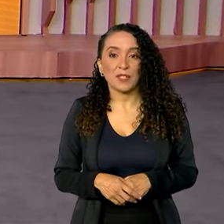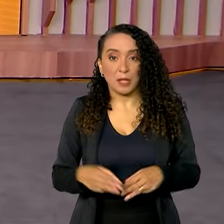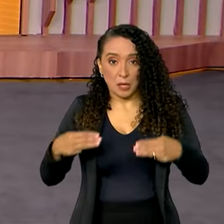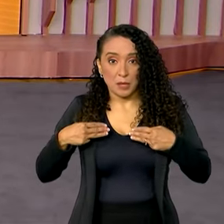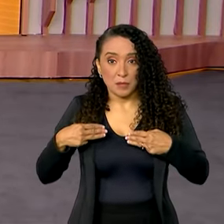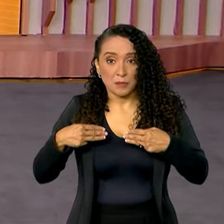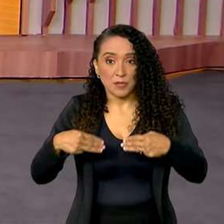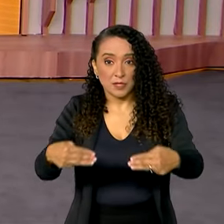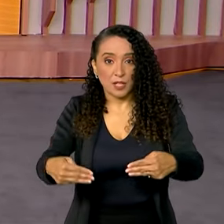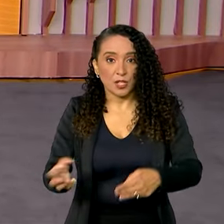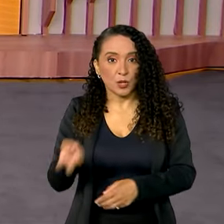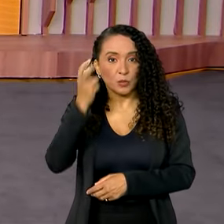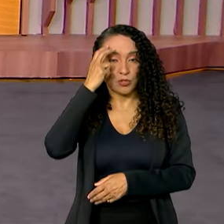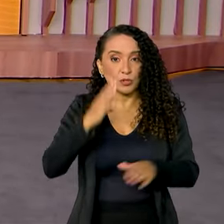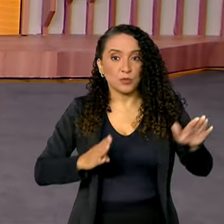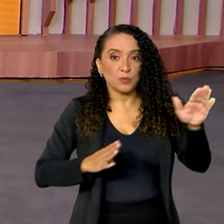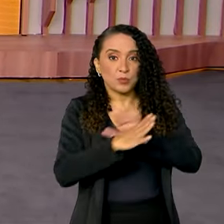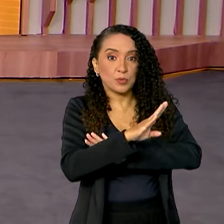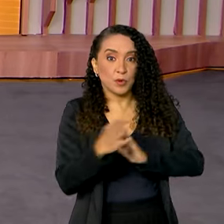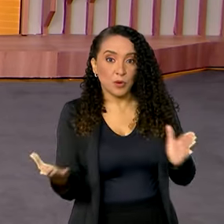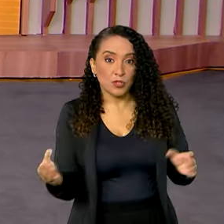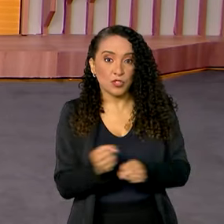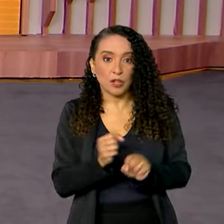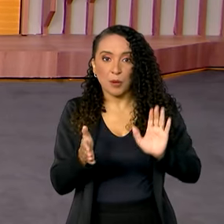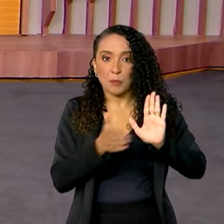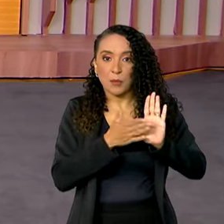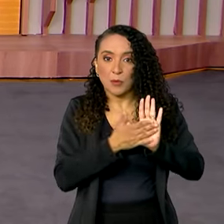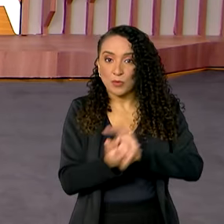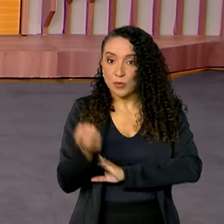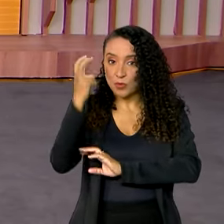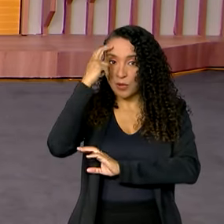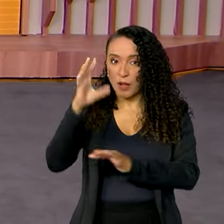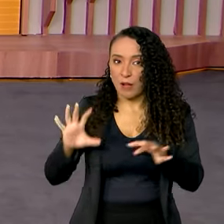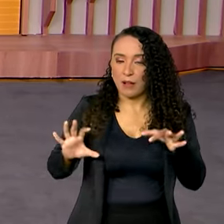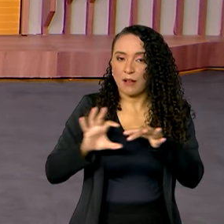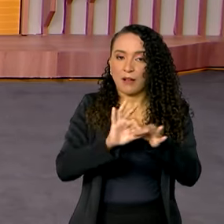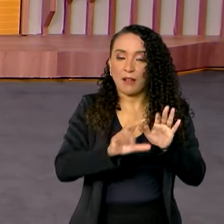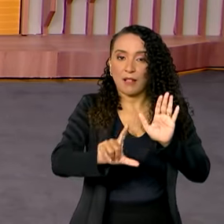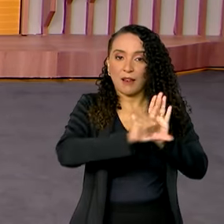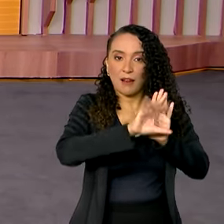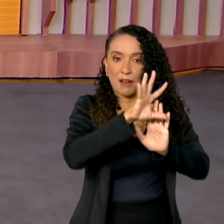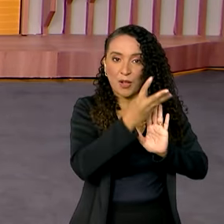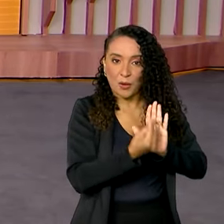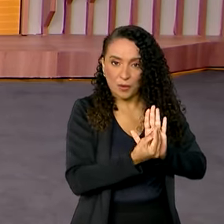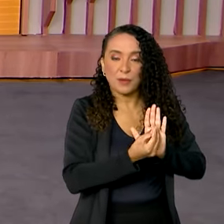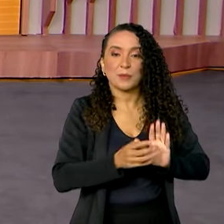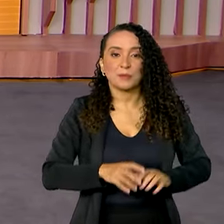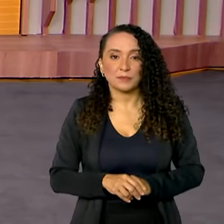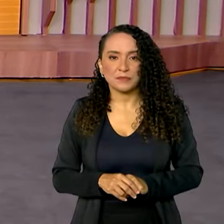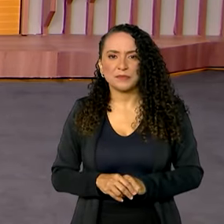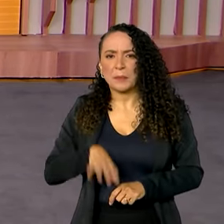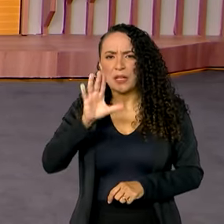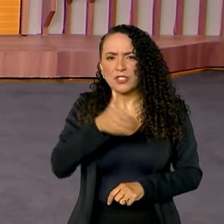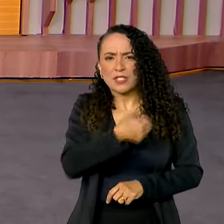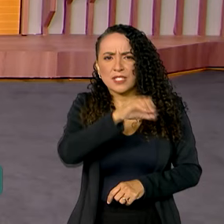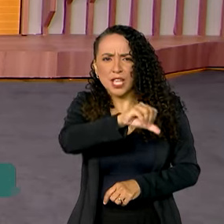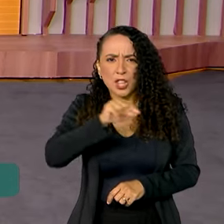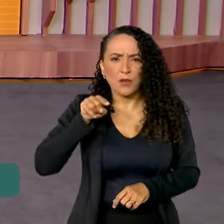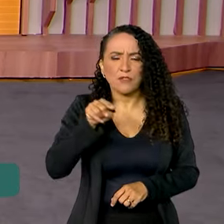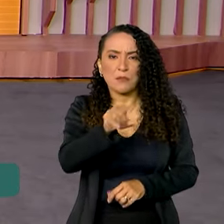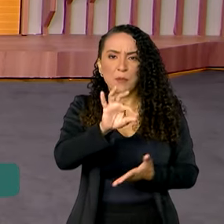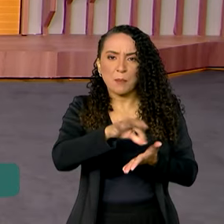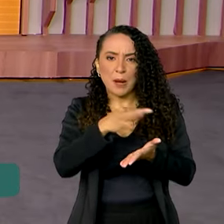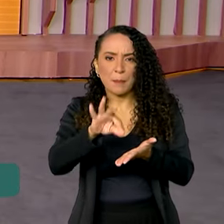Ministério da Cultura bateu recorde este ano com as propostas culturais vinculadas à Lei Rouanet. Foram mais de